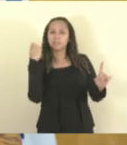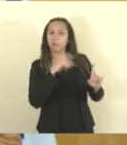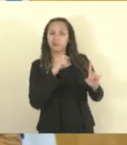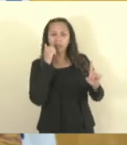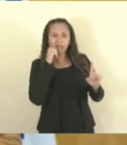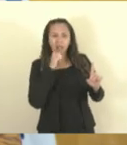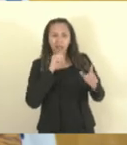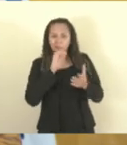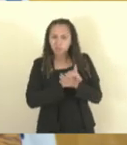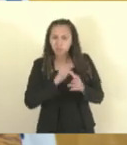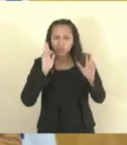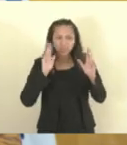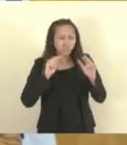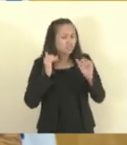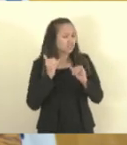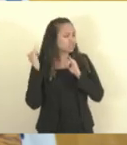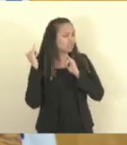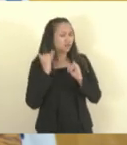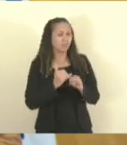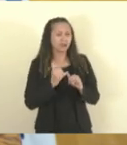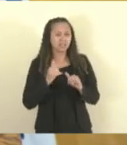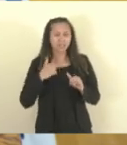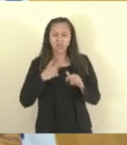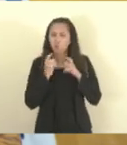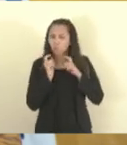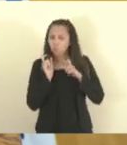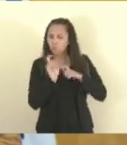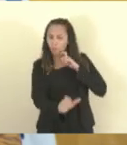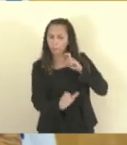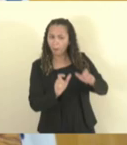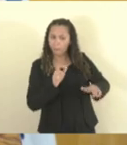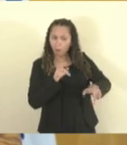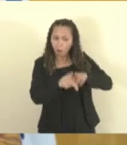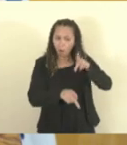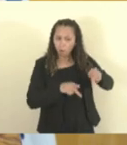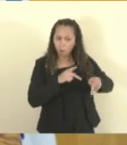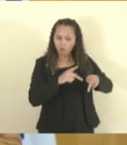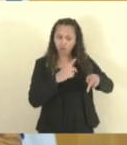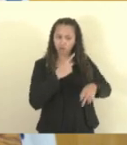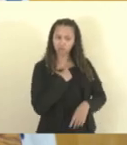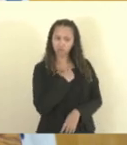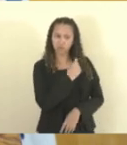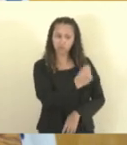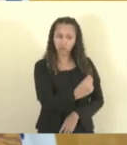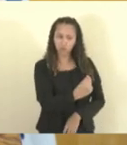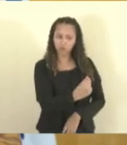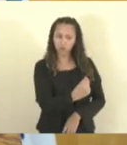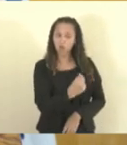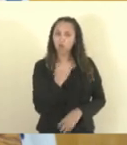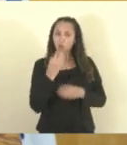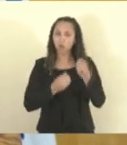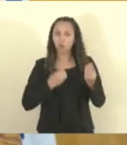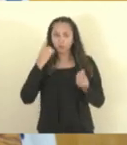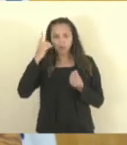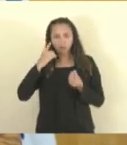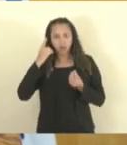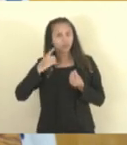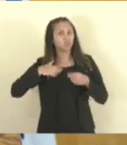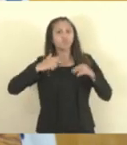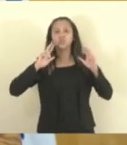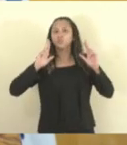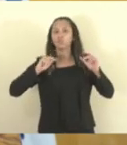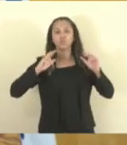família, jamais vou ofender o povo que me colocou na condição de um cargo eletivo. Vereadora Adriana,